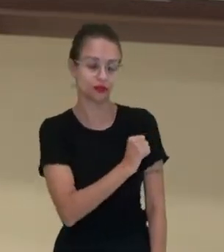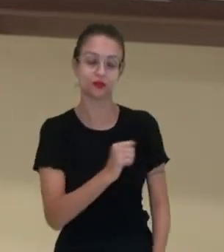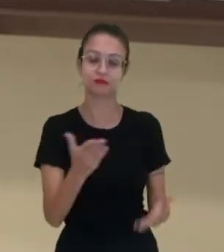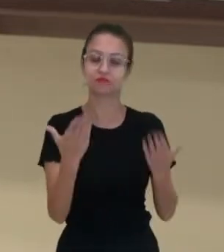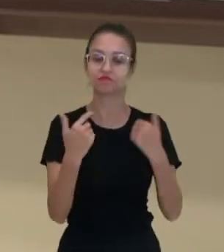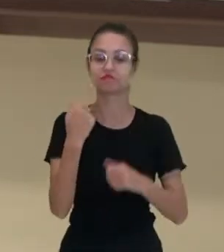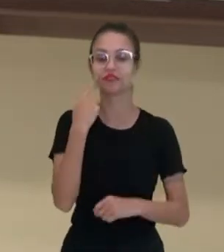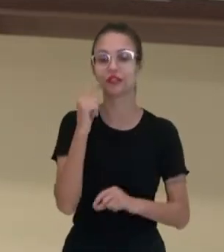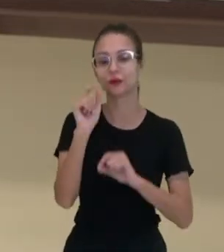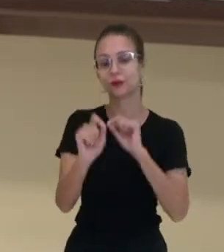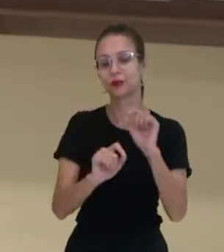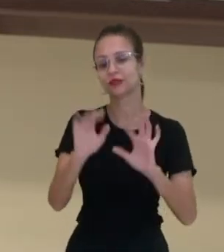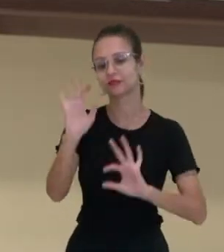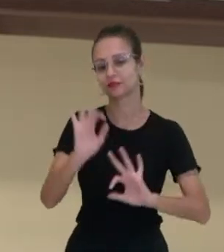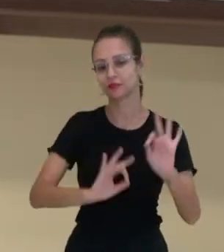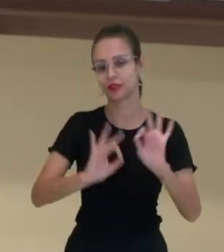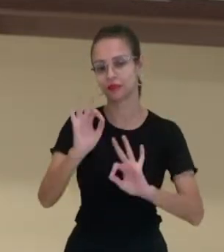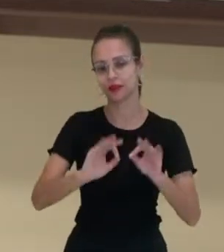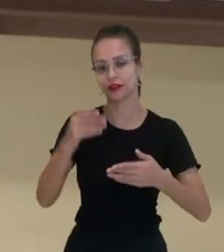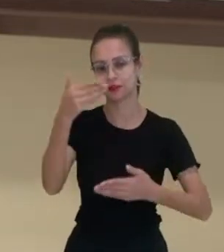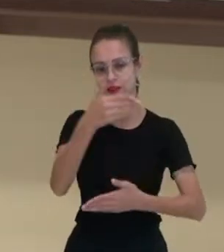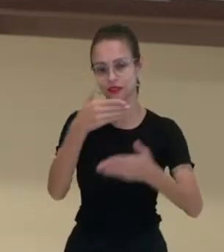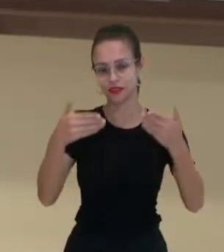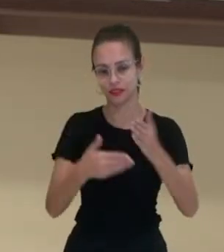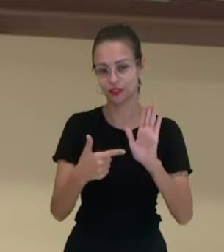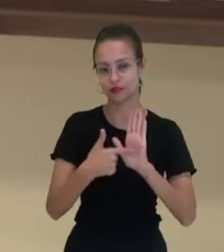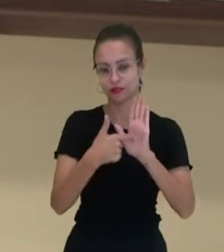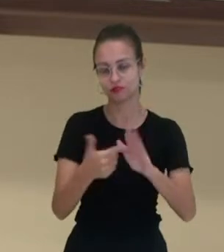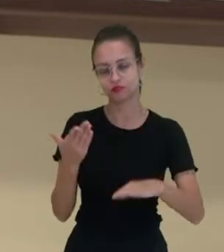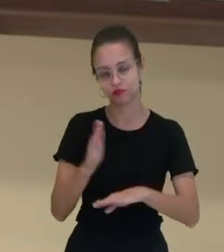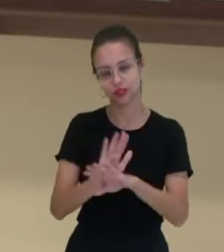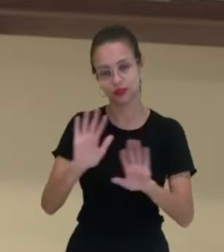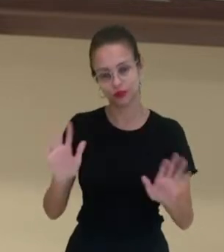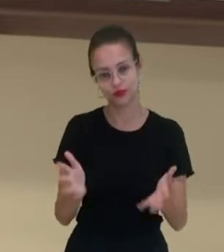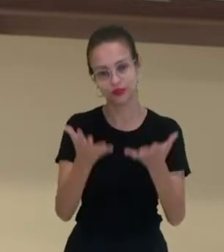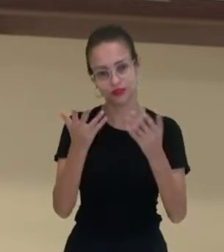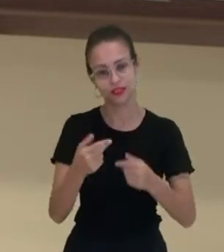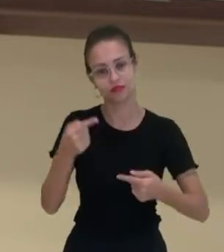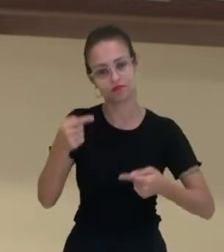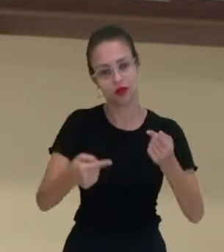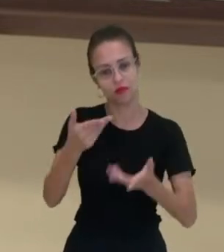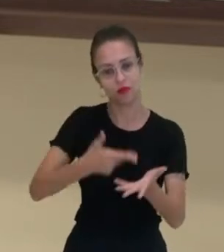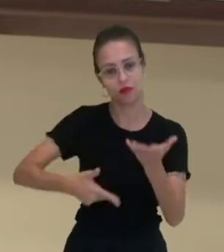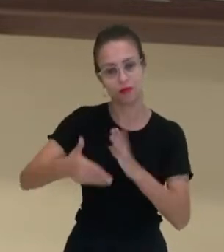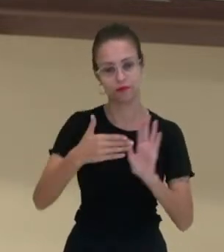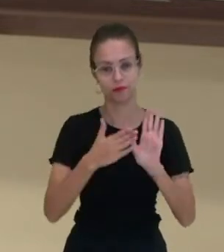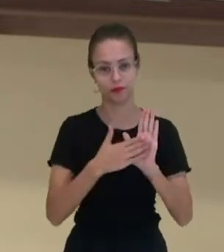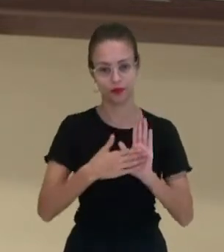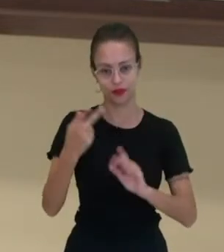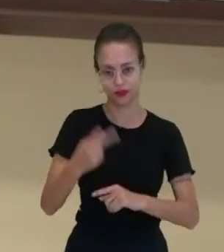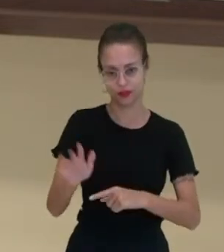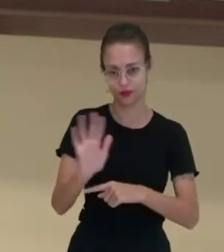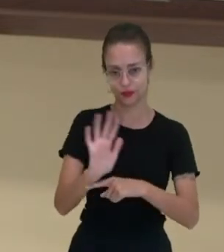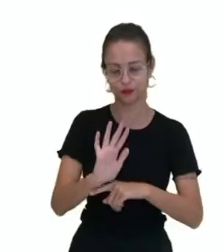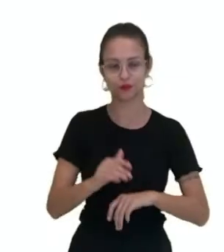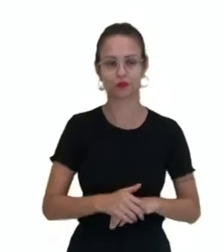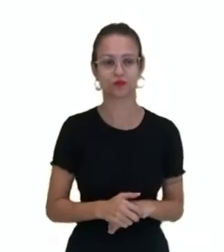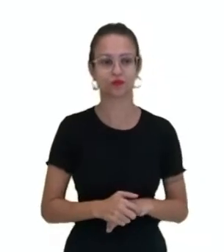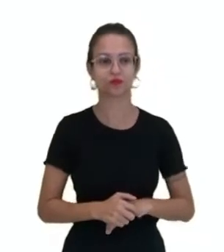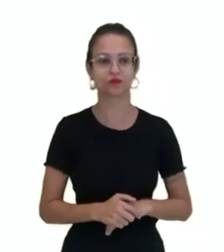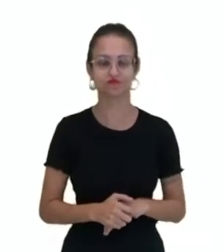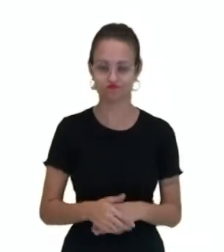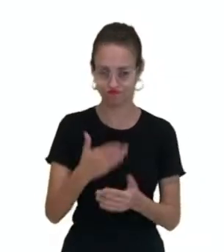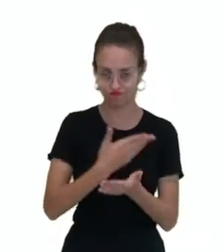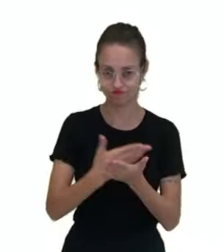vamos ver o que que nós elaboramos aqui de slides para poder contribuir com a nossa discussão proposta nesse vídeo. Então, para